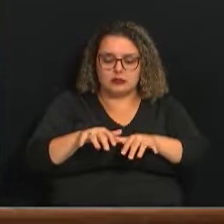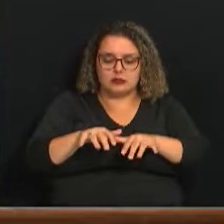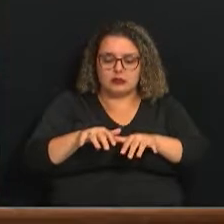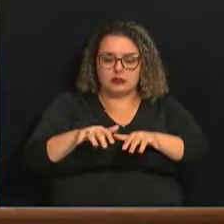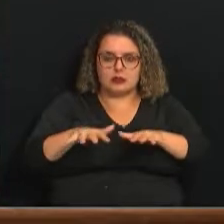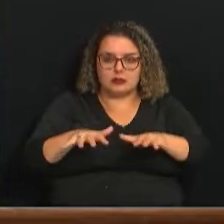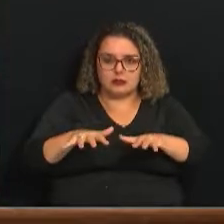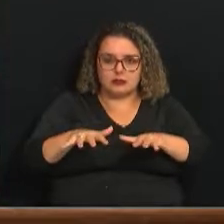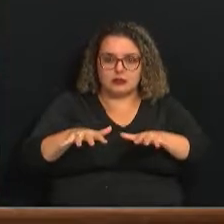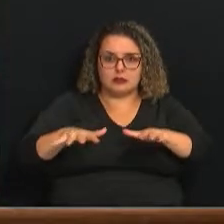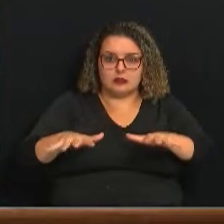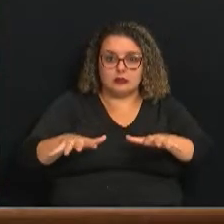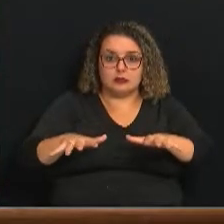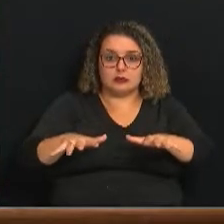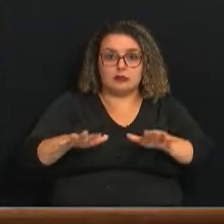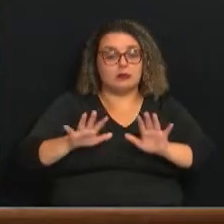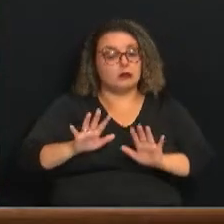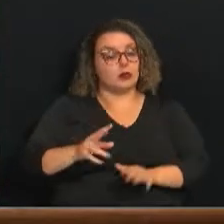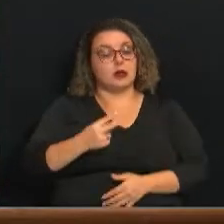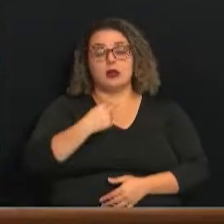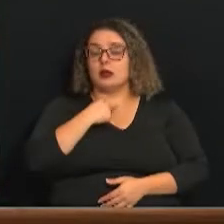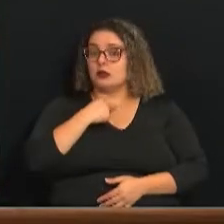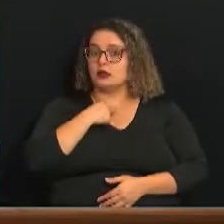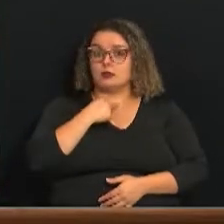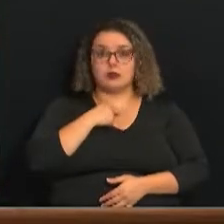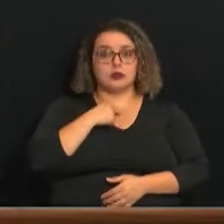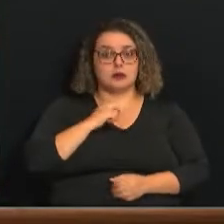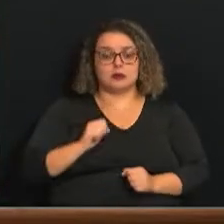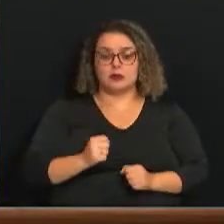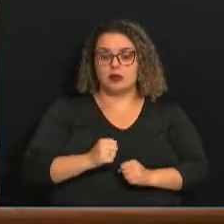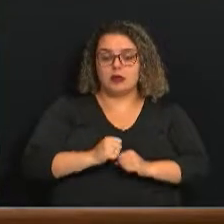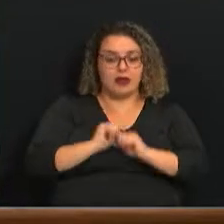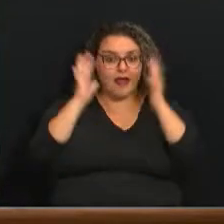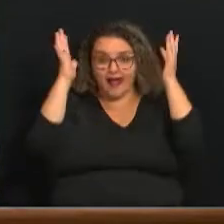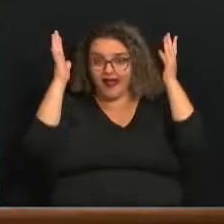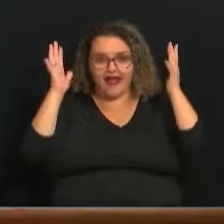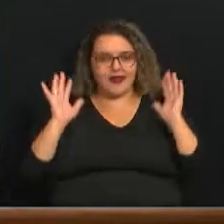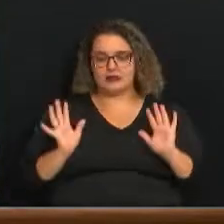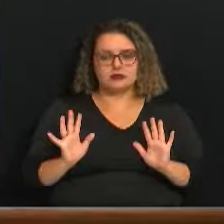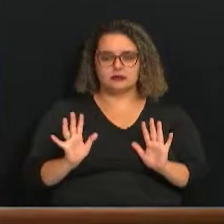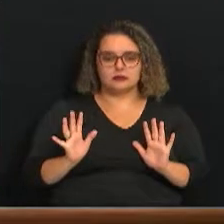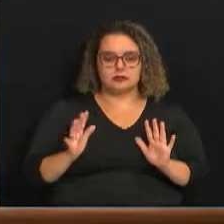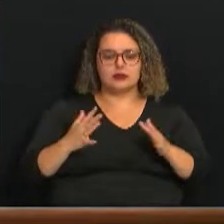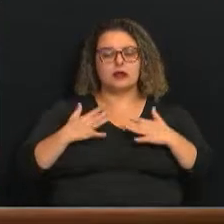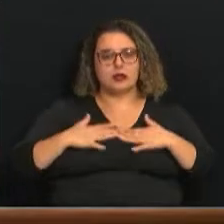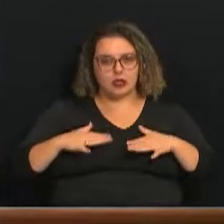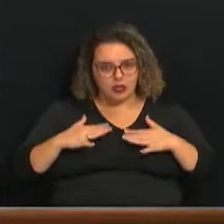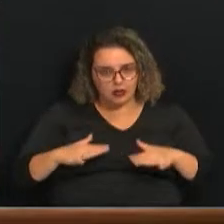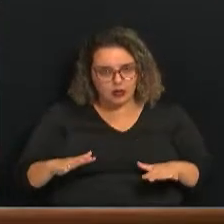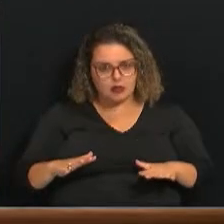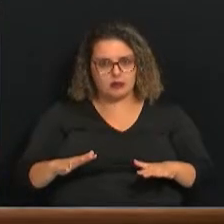a gente comemorar e para a gente decretar o fim da pandemia. Mas é hora também de agradecer a população.